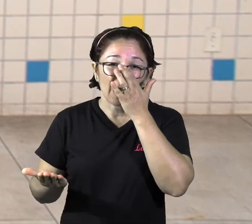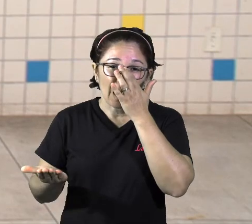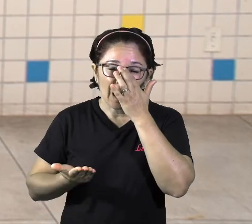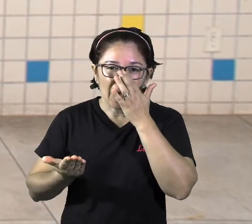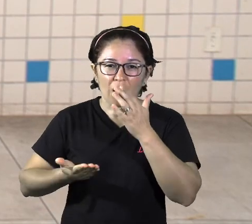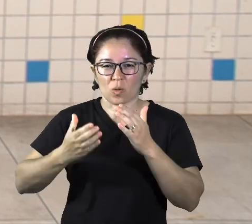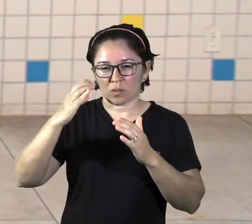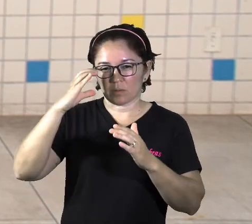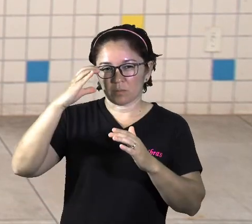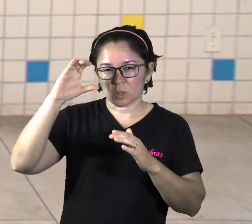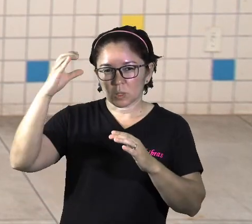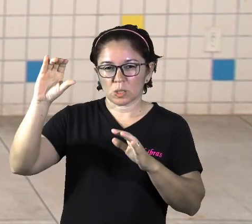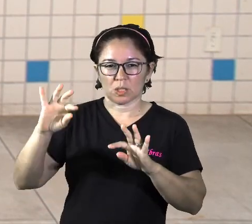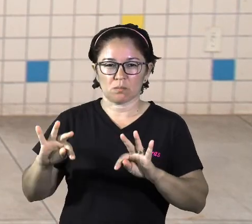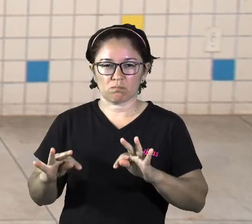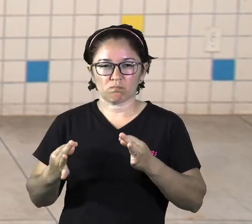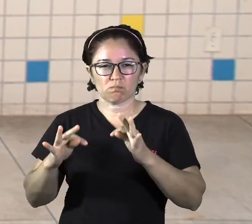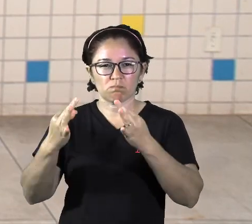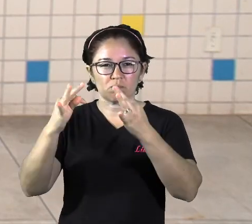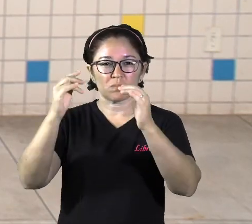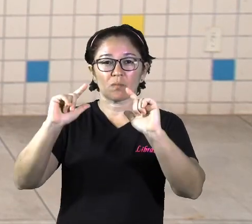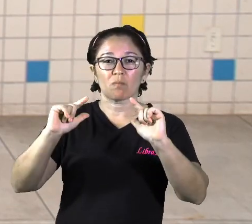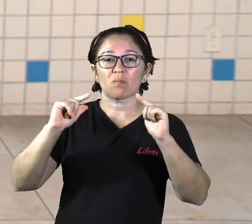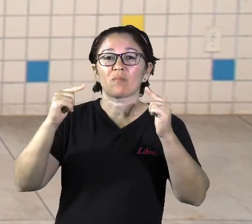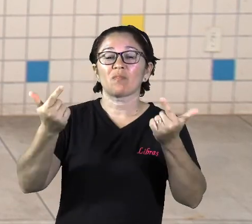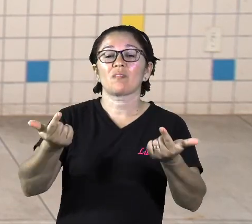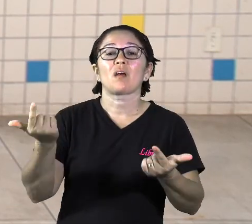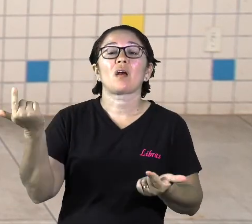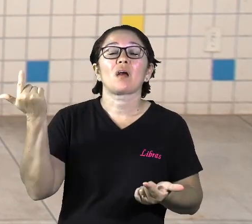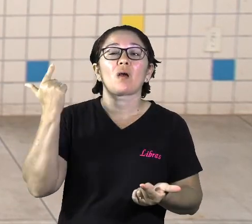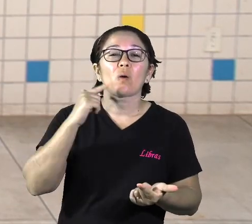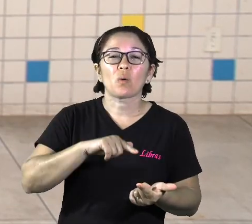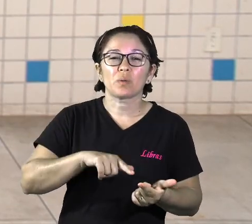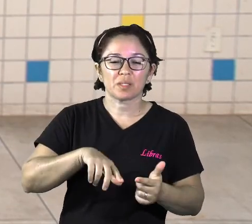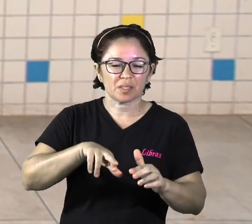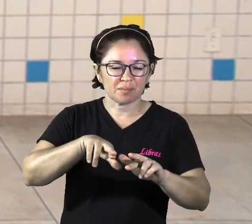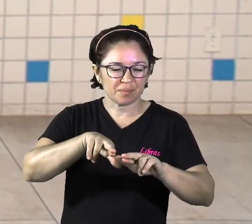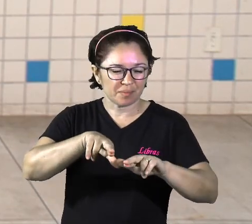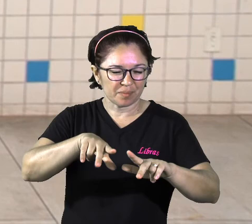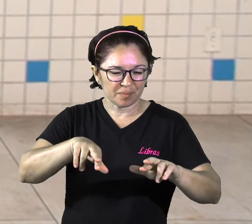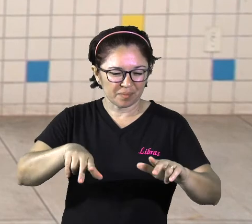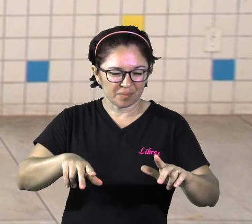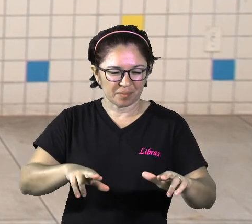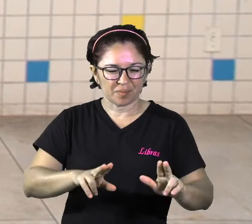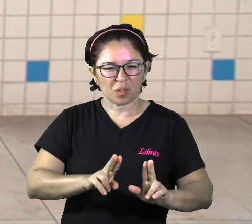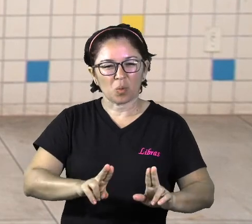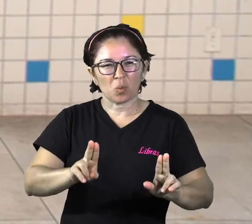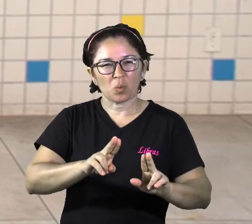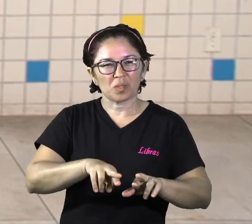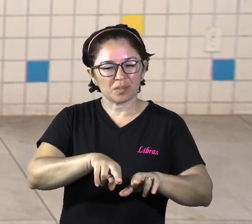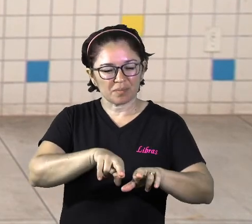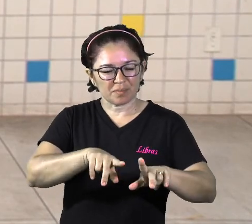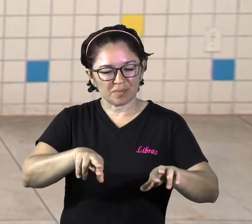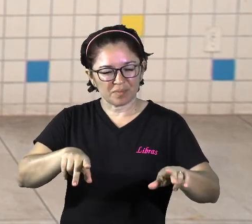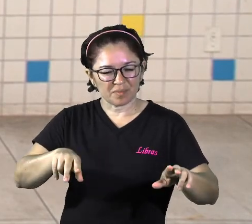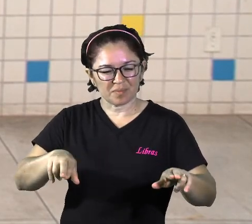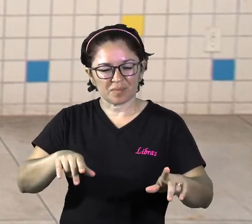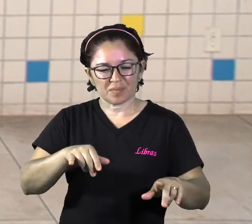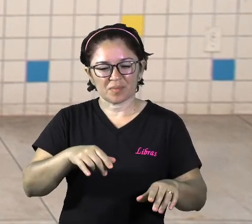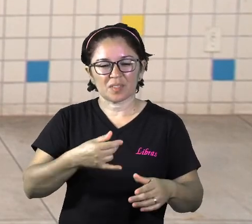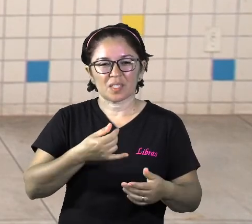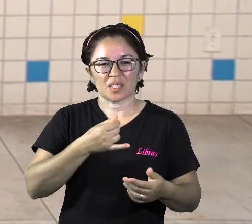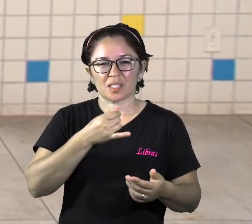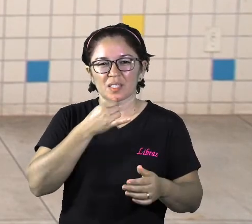científicos e tecnológicos, existem diferentes instrumentos para o registro da nossa história, né? Das nossas